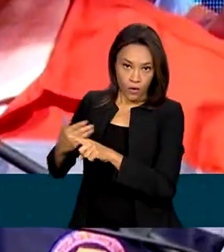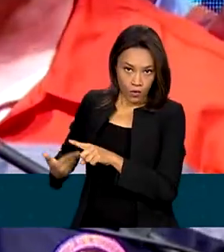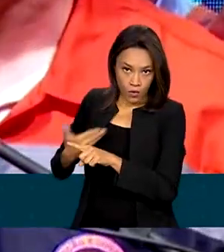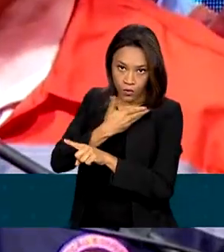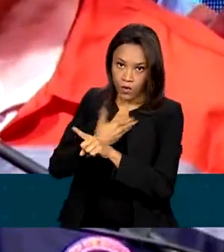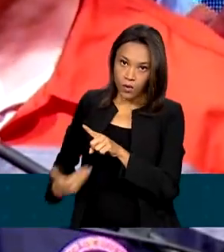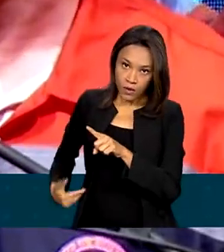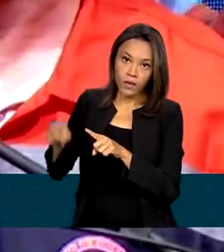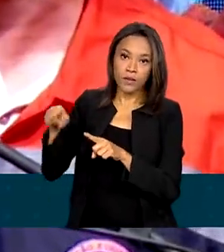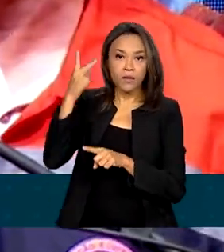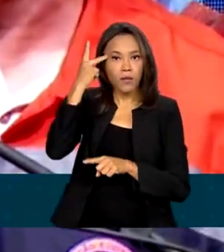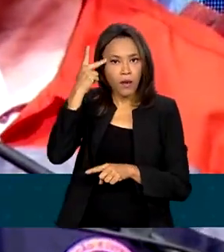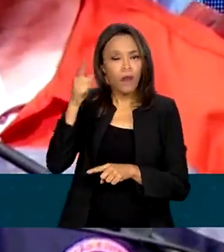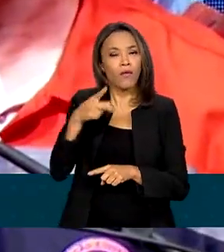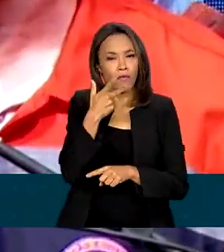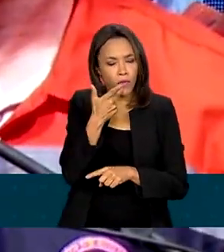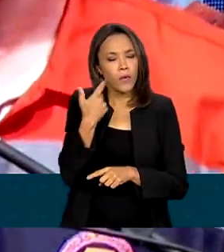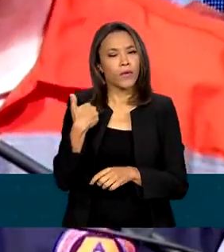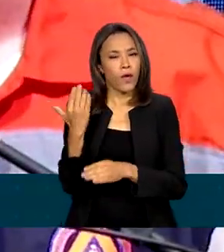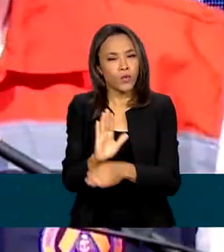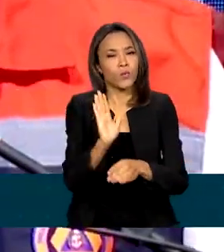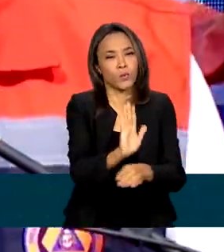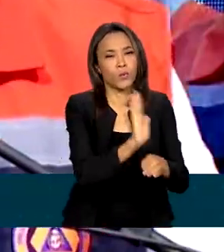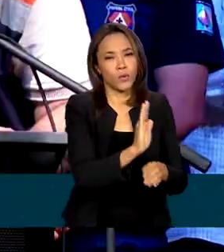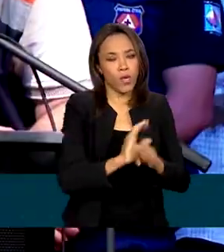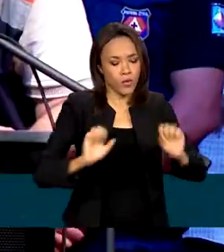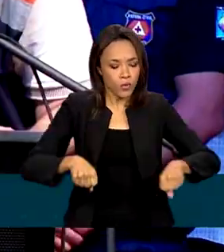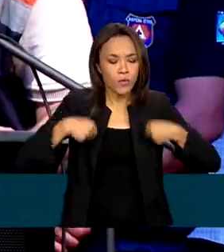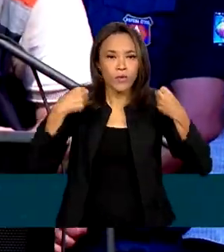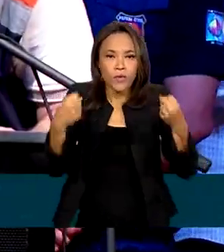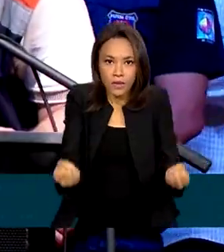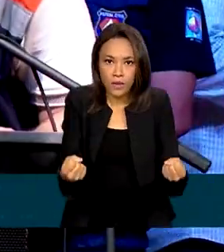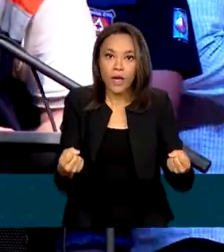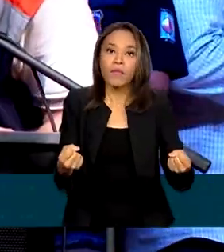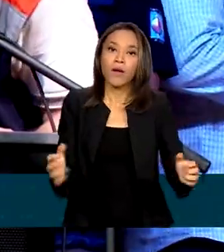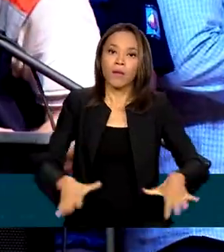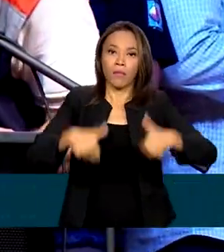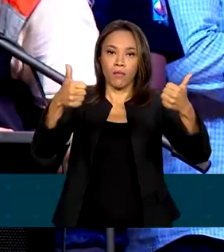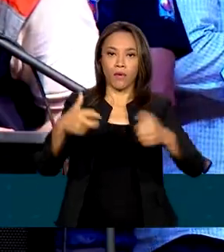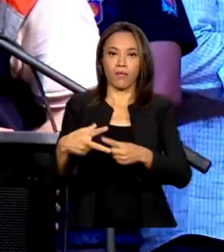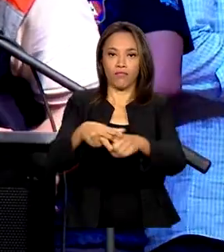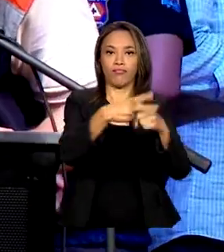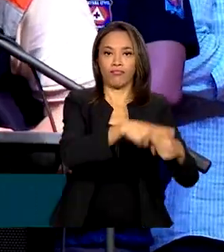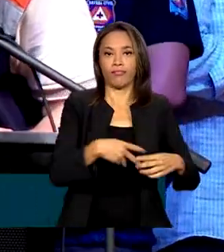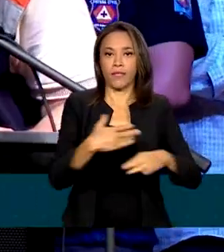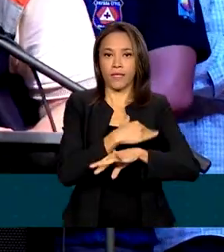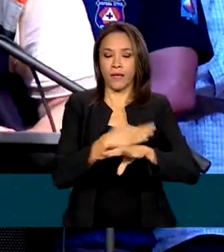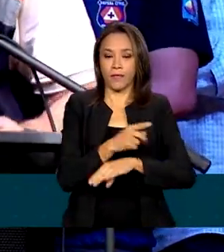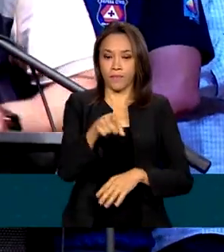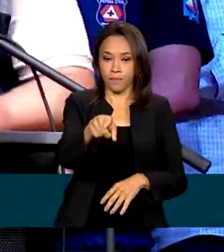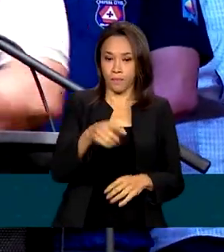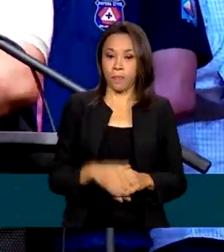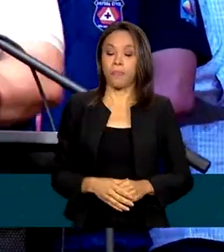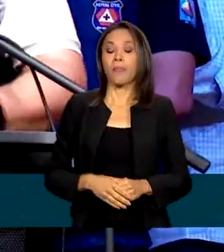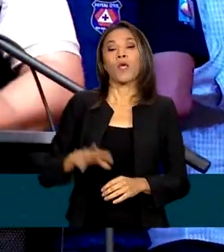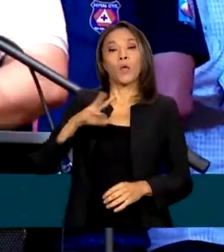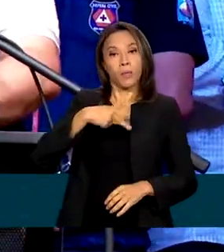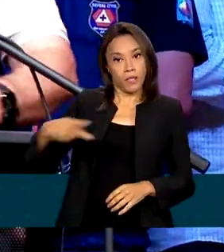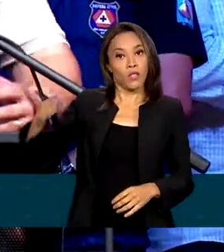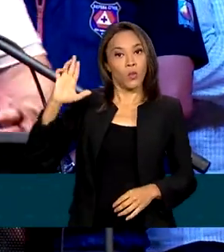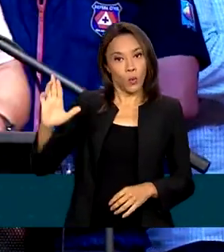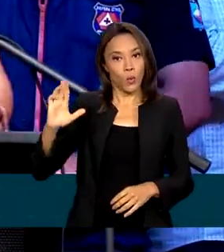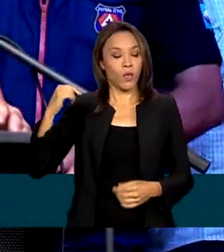destacou o empenho na reconstrução das cidades. O presidente já deu uma série de determinações para os seus ministros para atuar